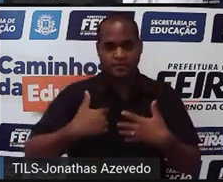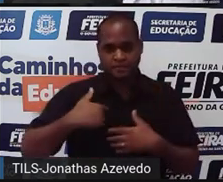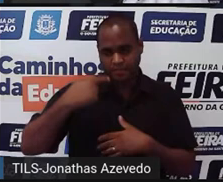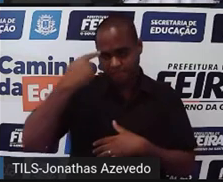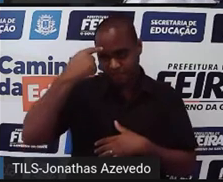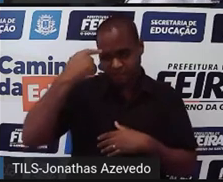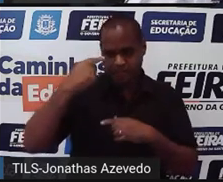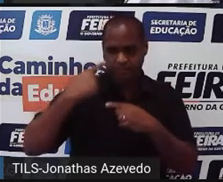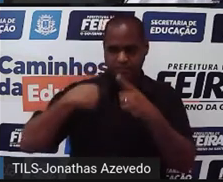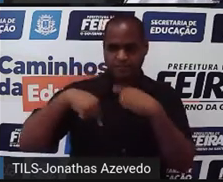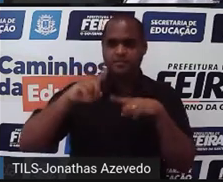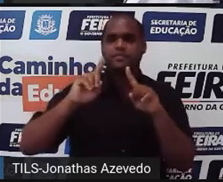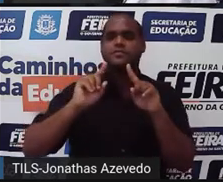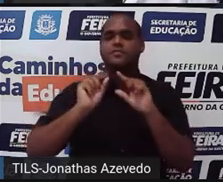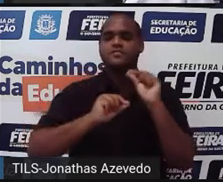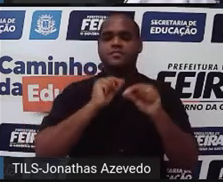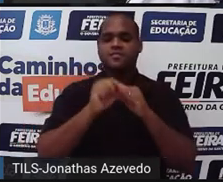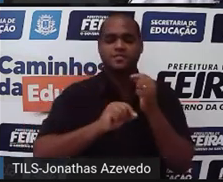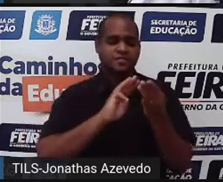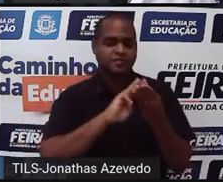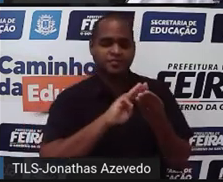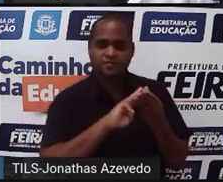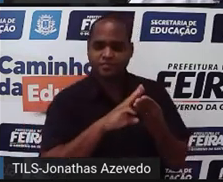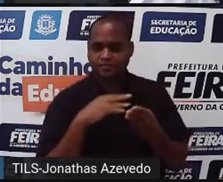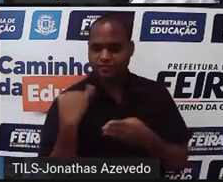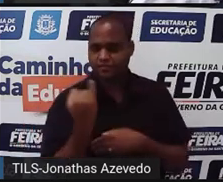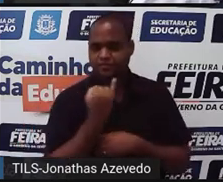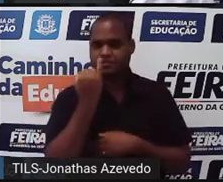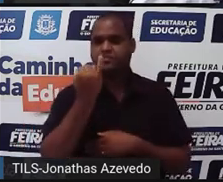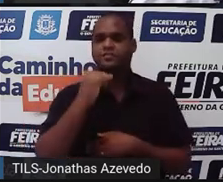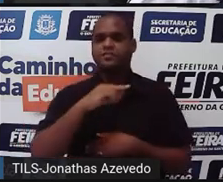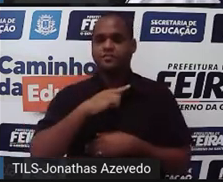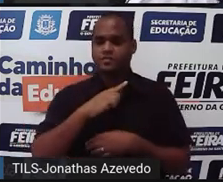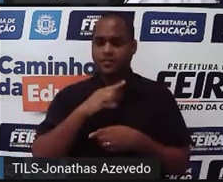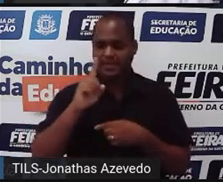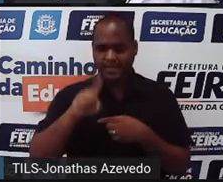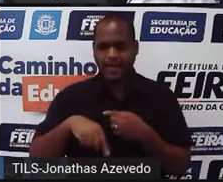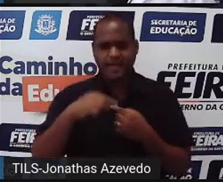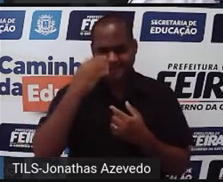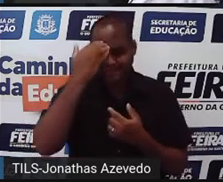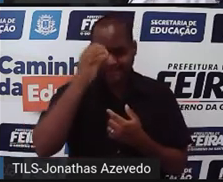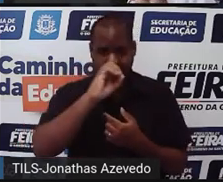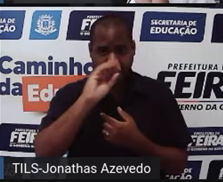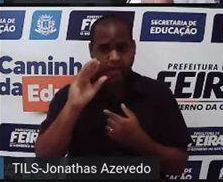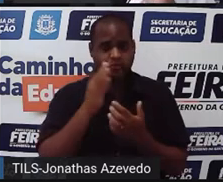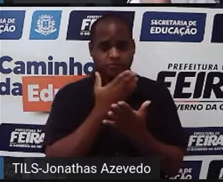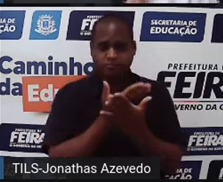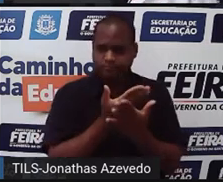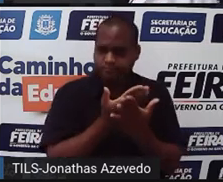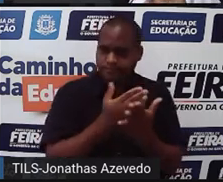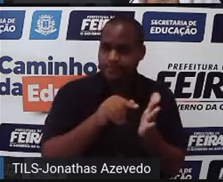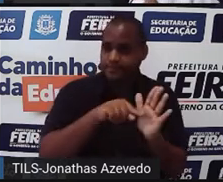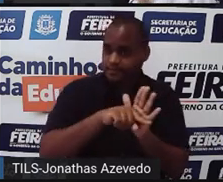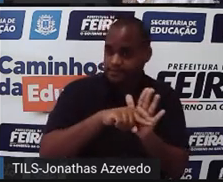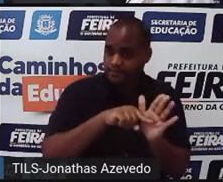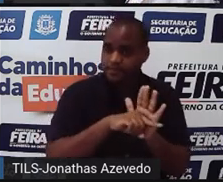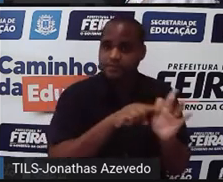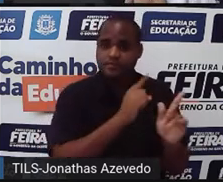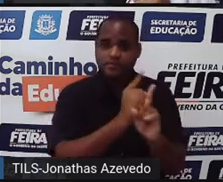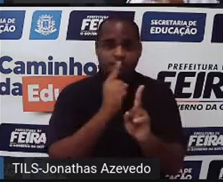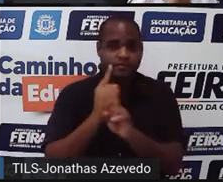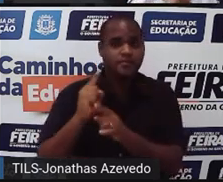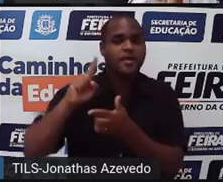na matemática e da importância que a interpretação tem para estudar ela, eu trouxe aqui um